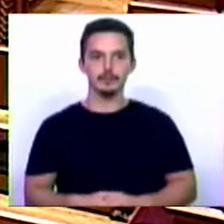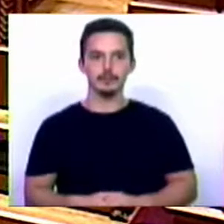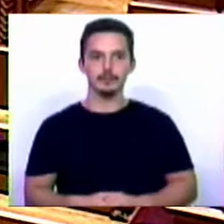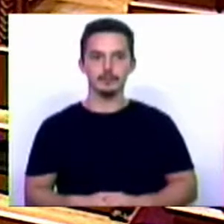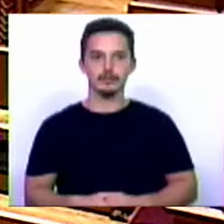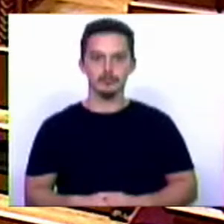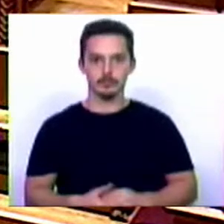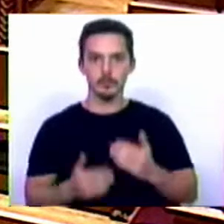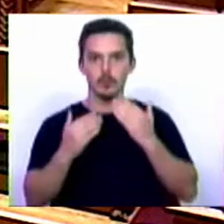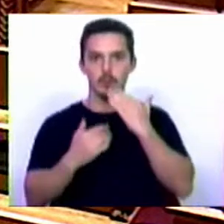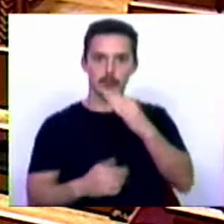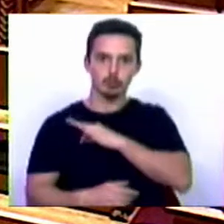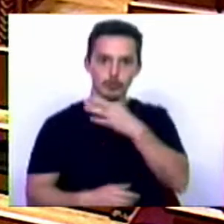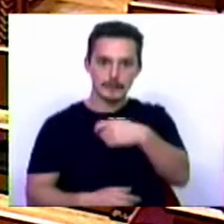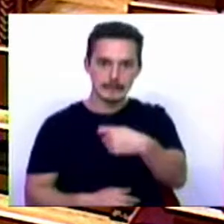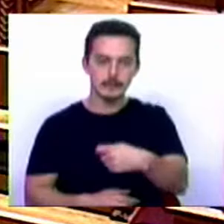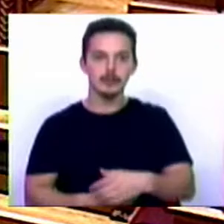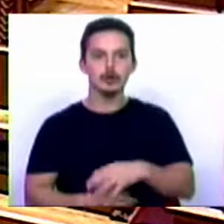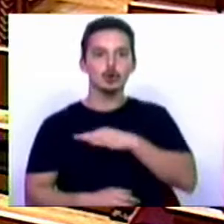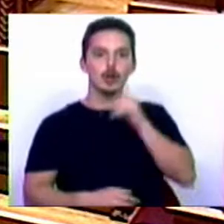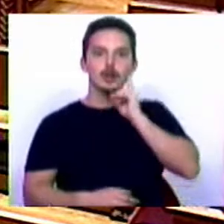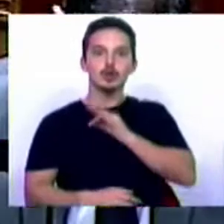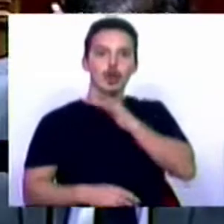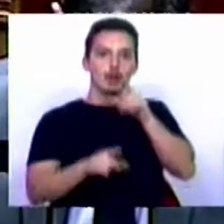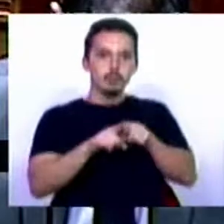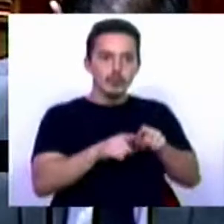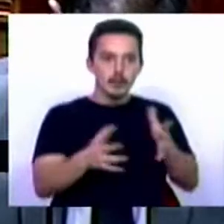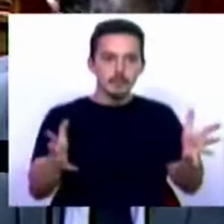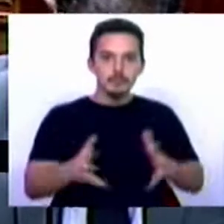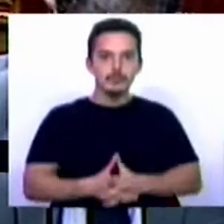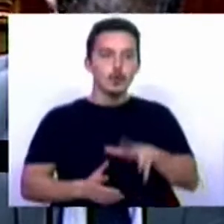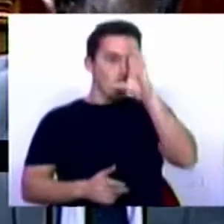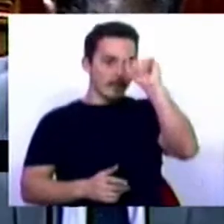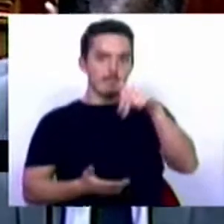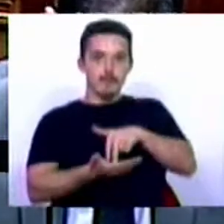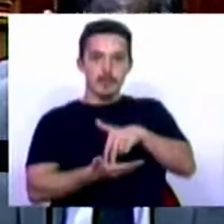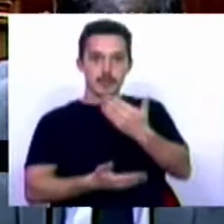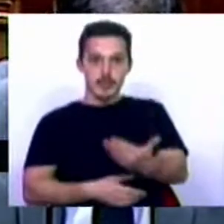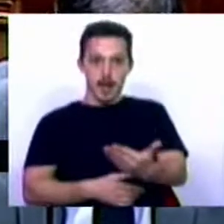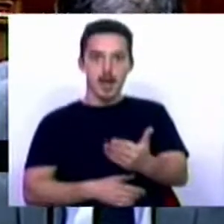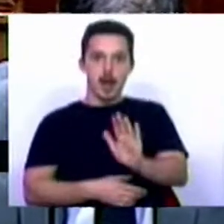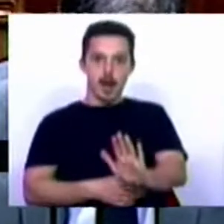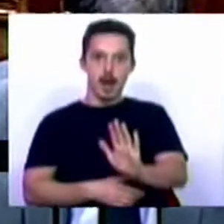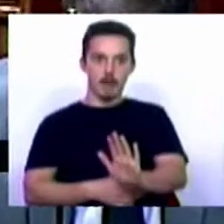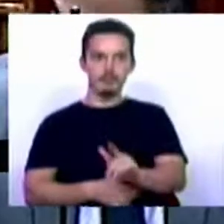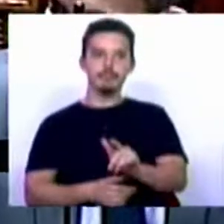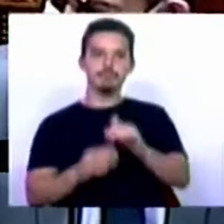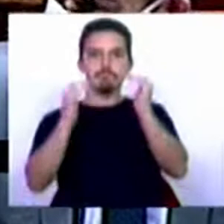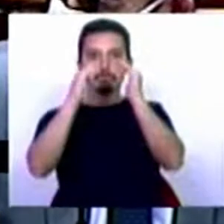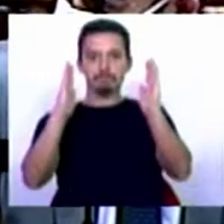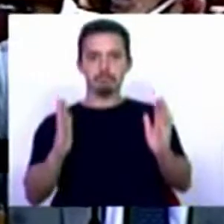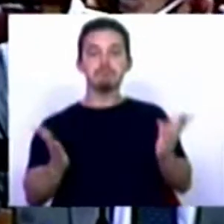Muito obrigado, Sr. Presidente, Sras. e Srs. Deputados, o Governo estava presente no edifício aguardando